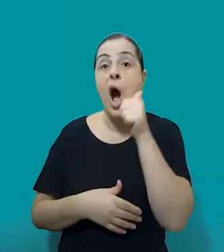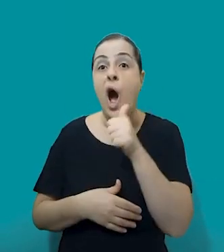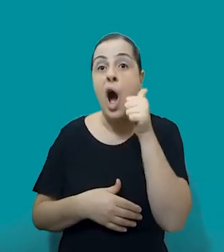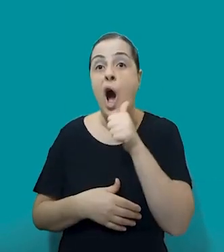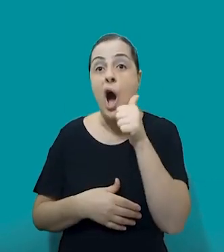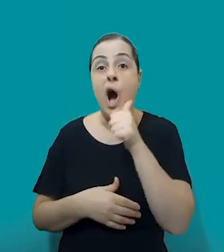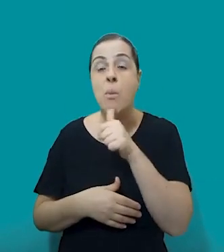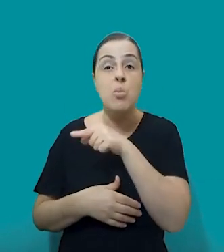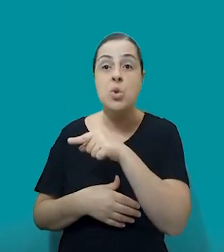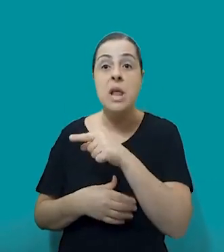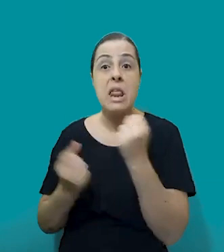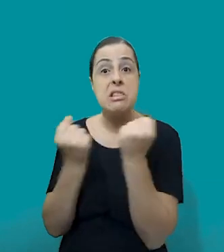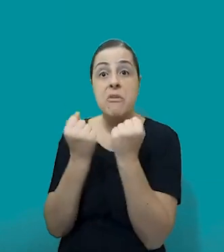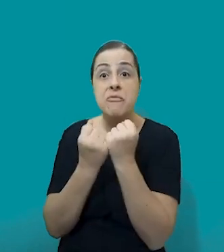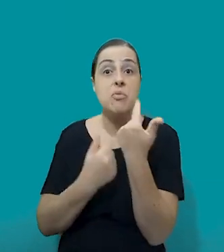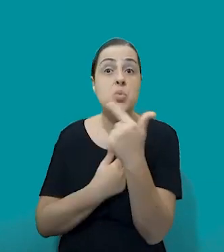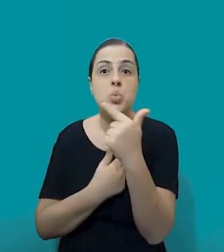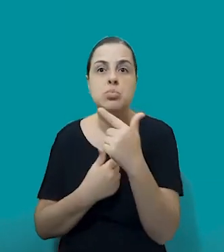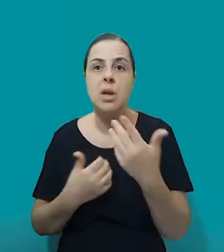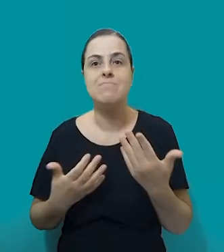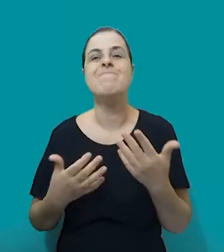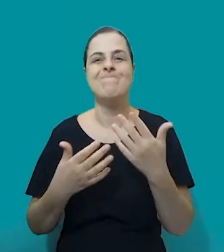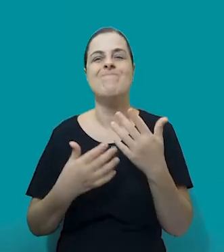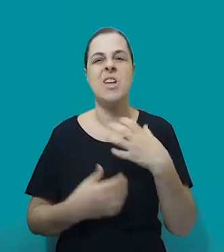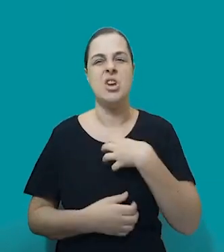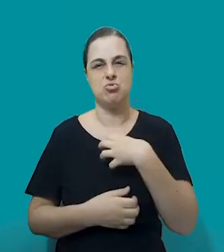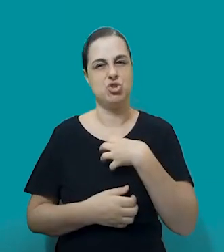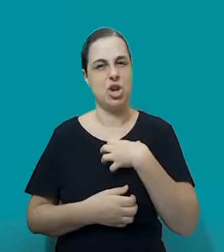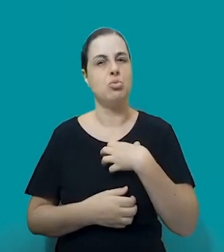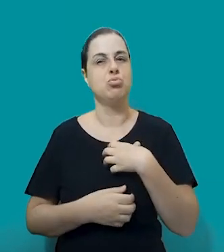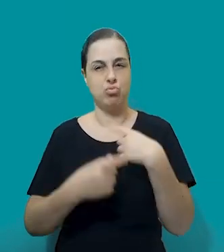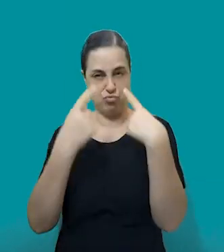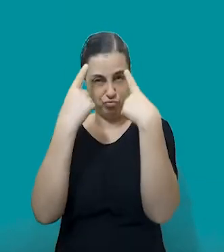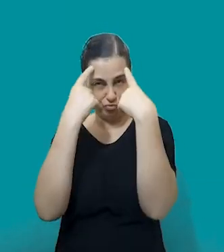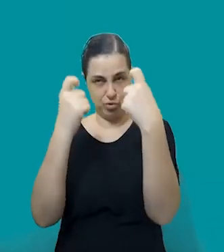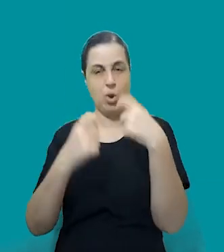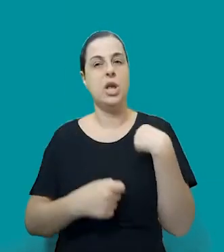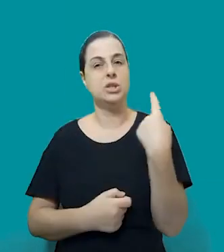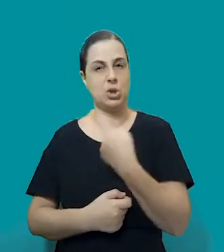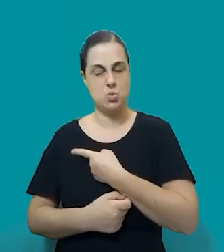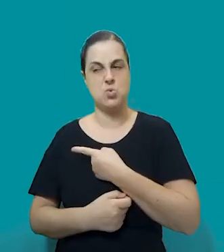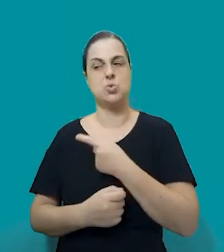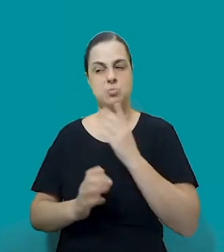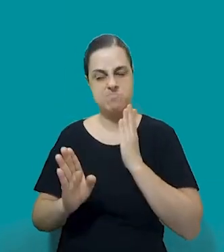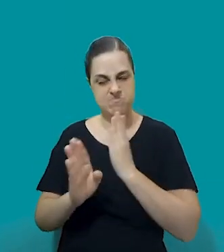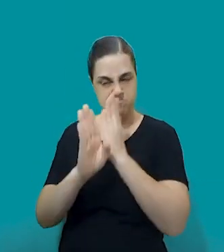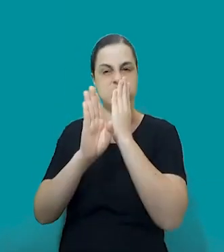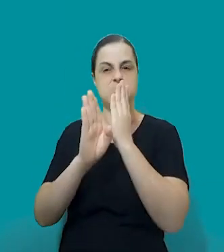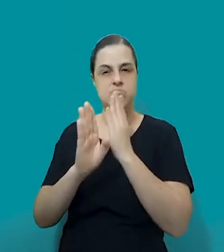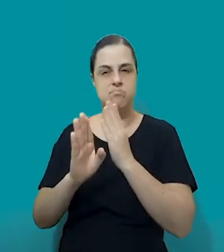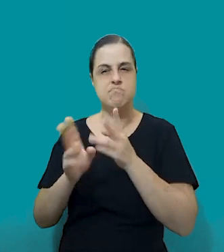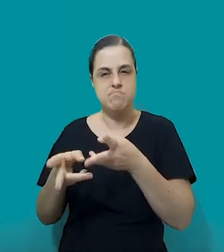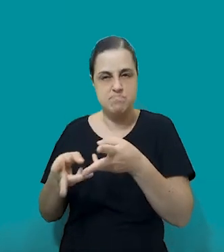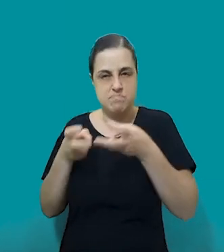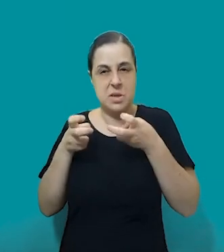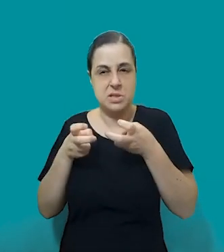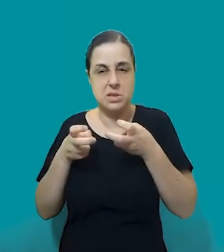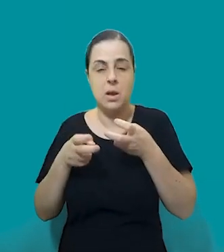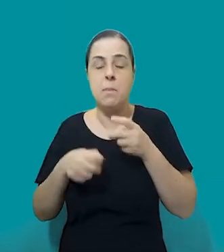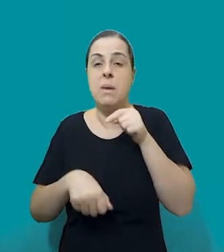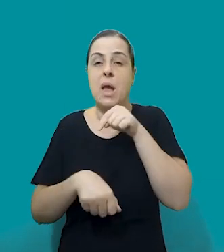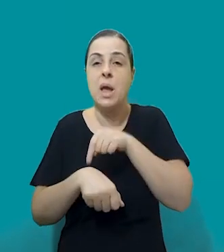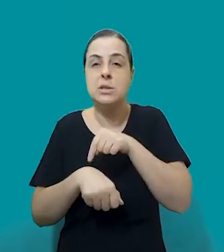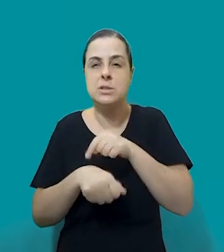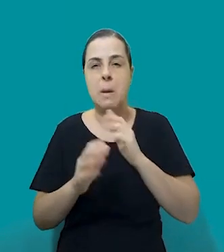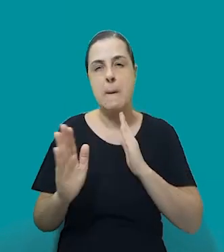defender, né? Então, isso é uma outra forma de violência que a gente tem identificado ali, decorrente desse momento em que a mulher